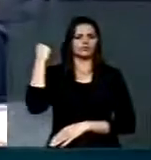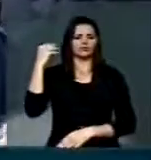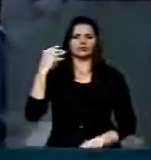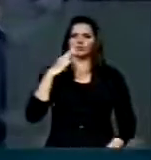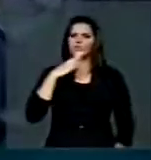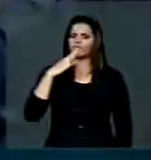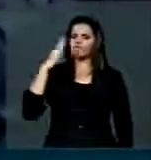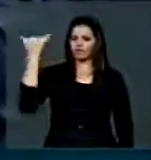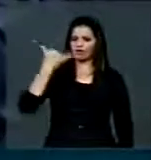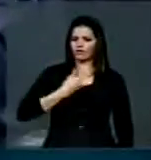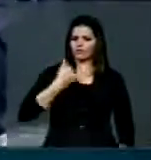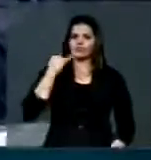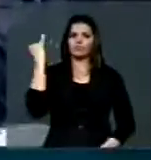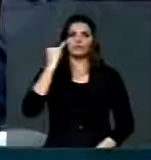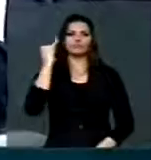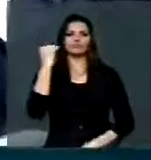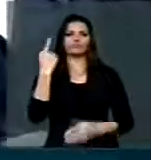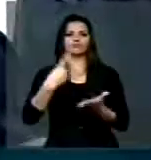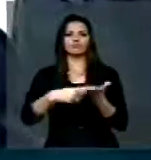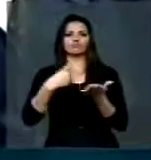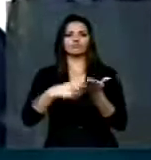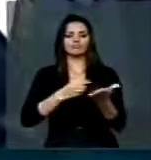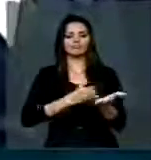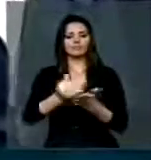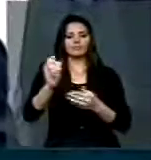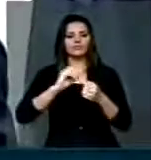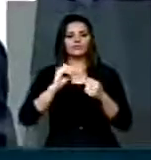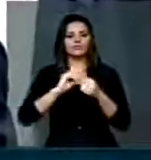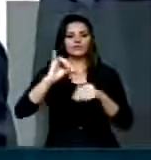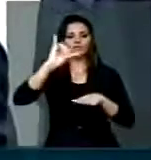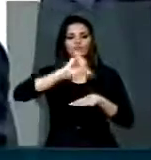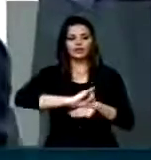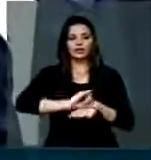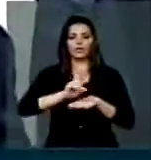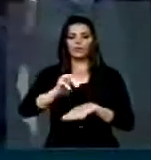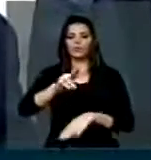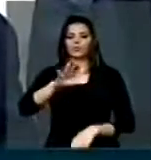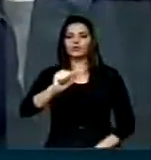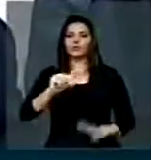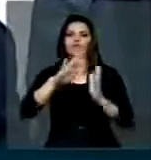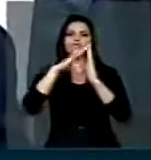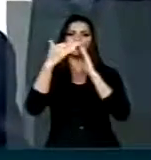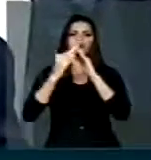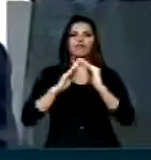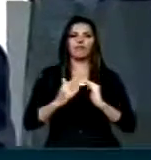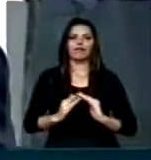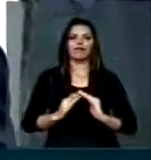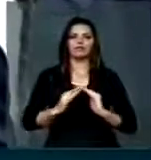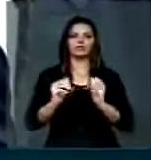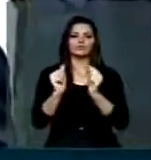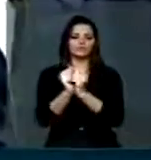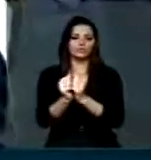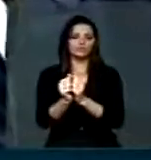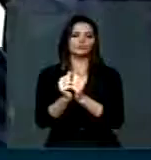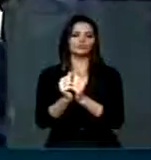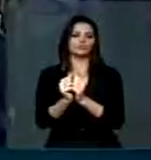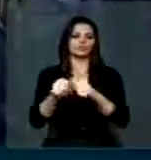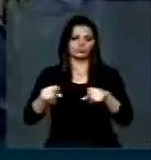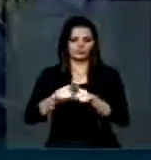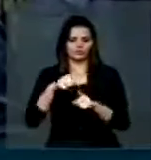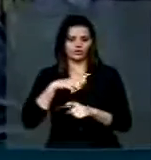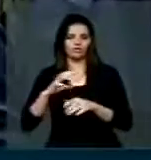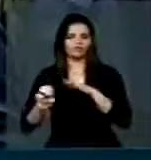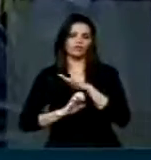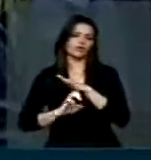uma importante iniciativa realizada pela Central Única de Favelas, juntamente com a Rode Shopping Uai